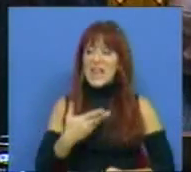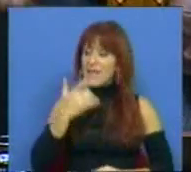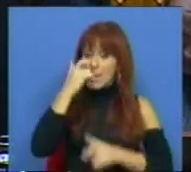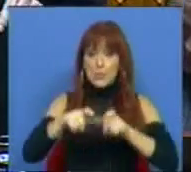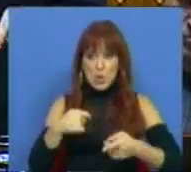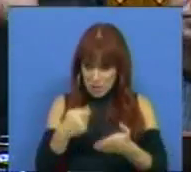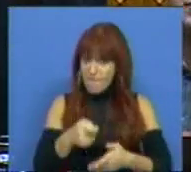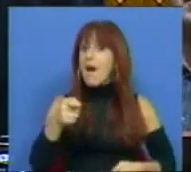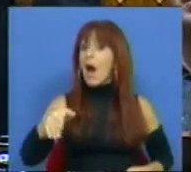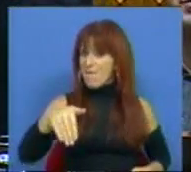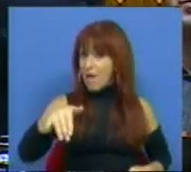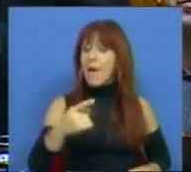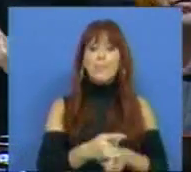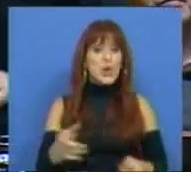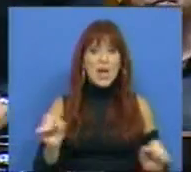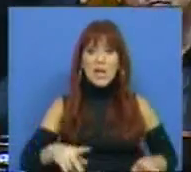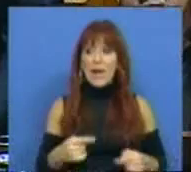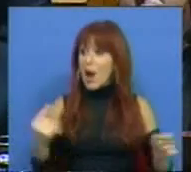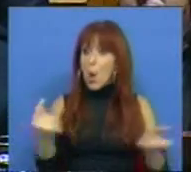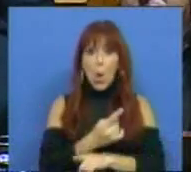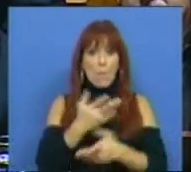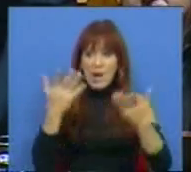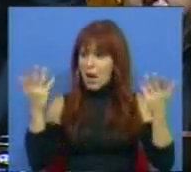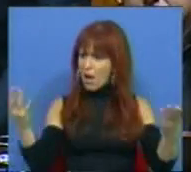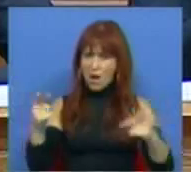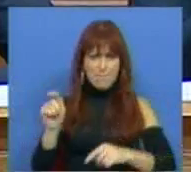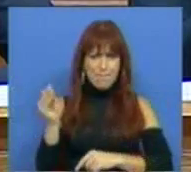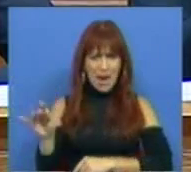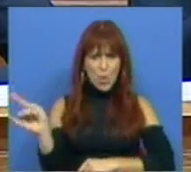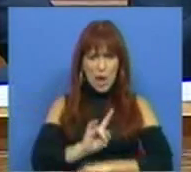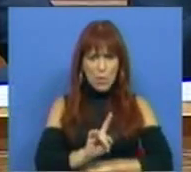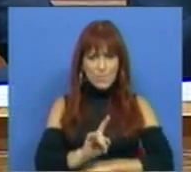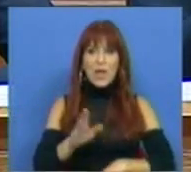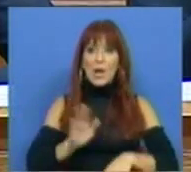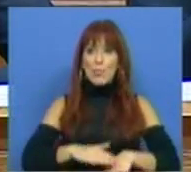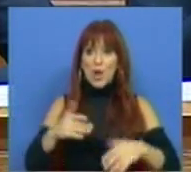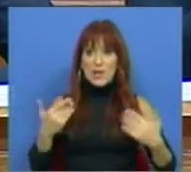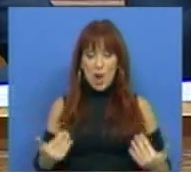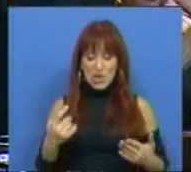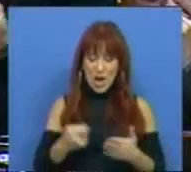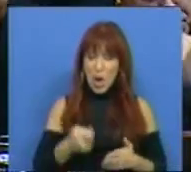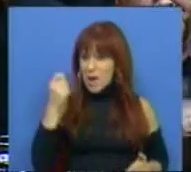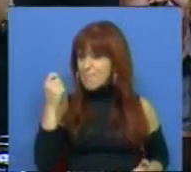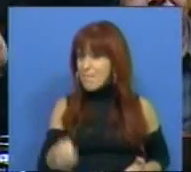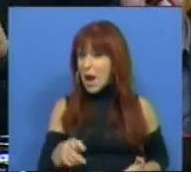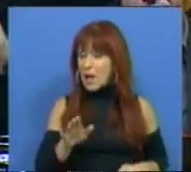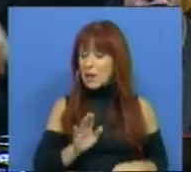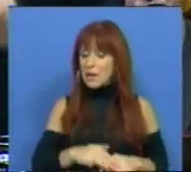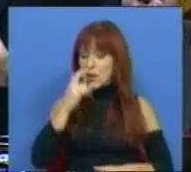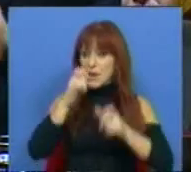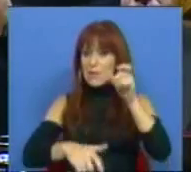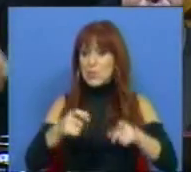contribuintes vão pagar porque ninguém vai comprar esse banco. E por isso estamos agora a pagar o preço de